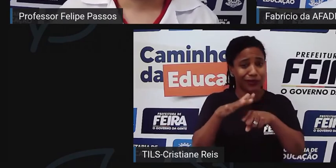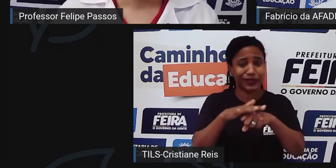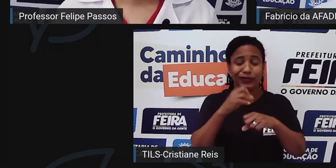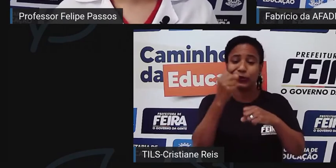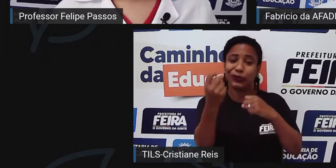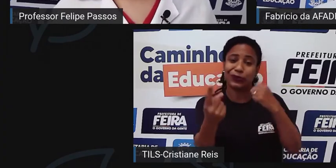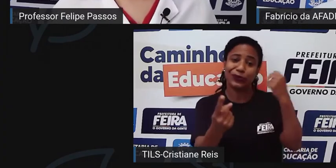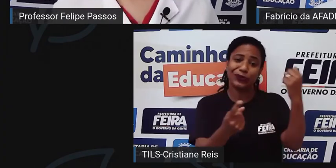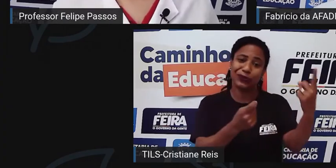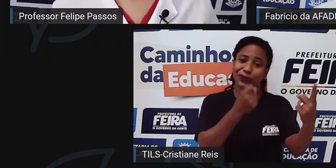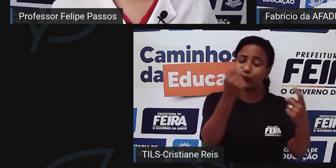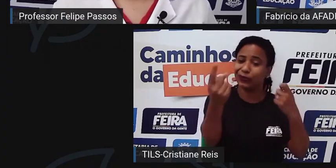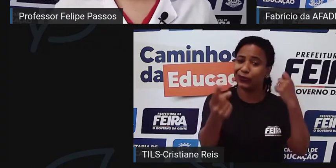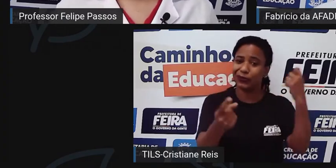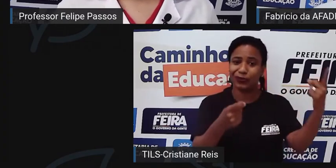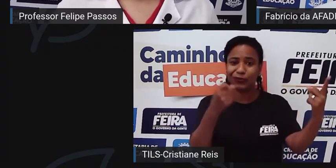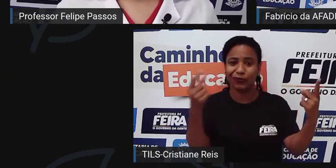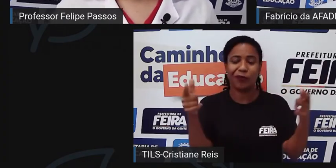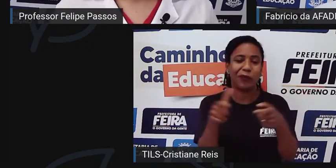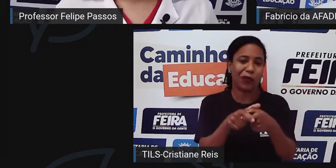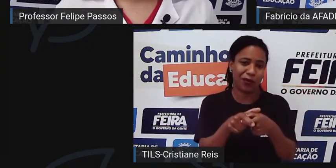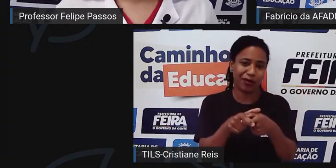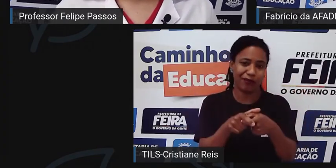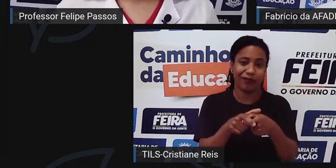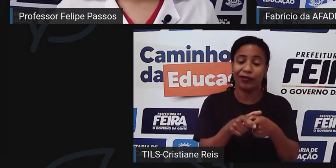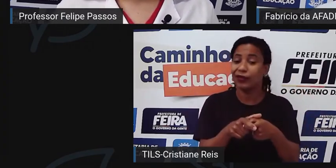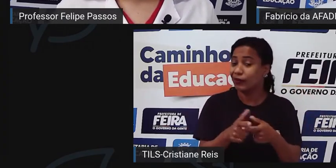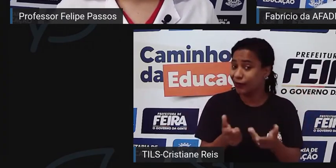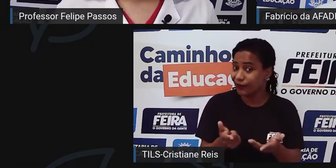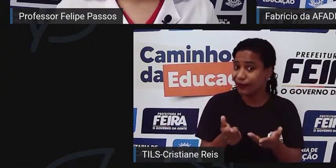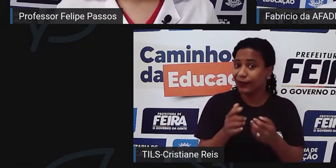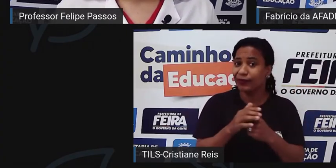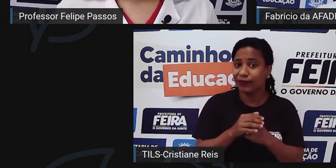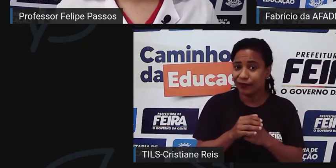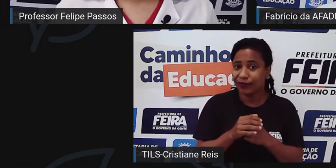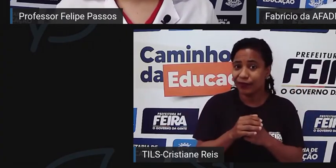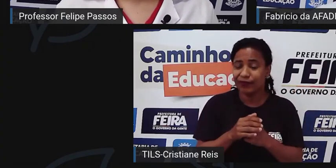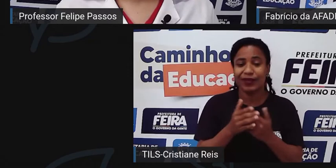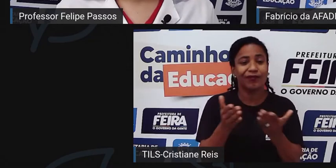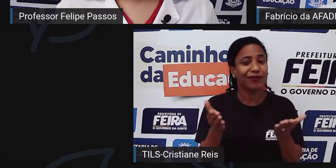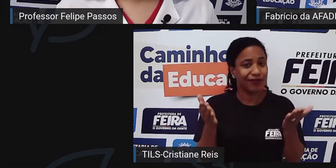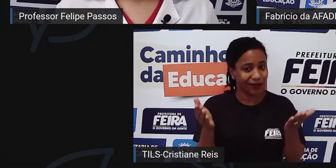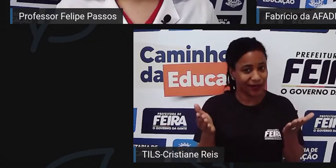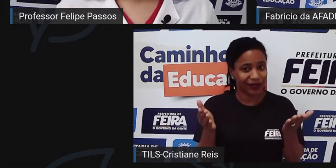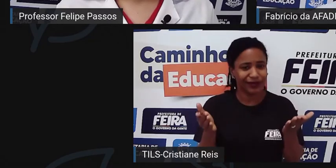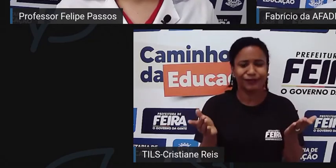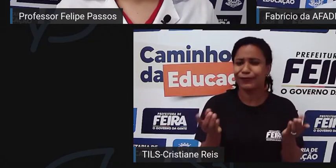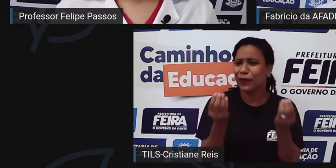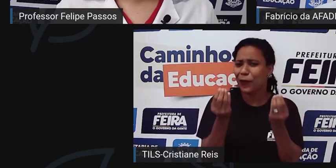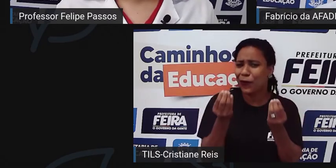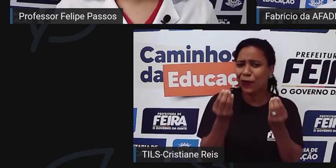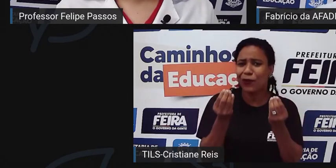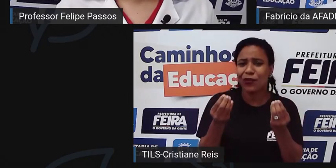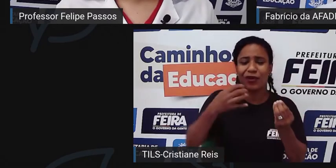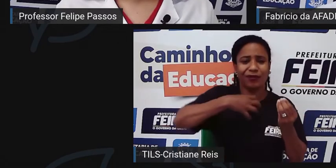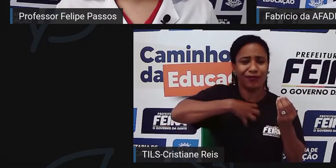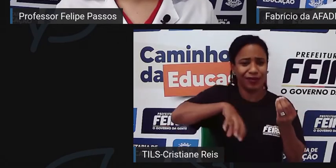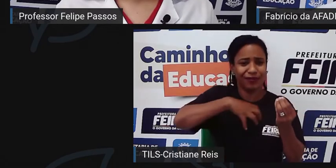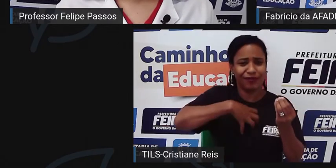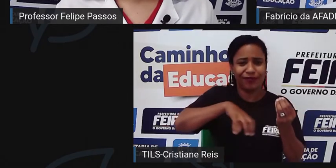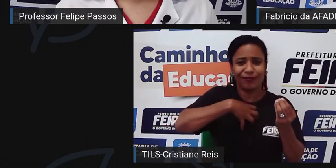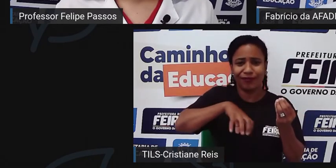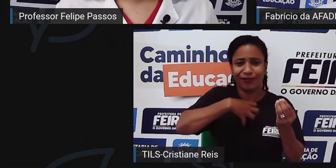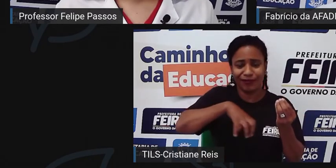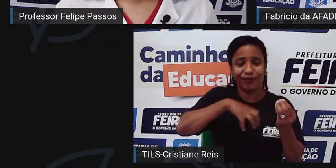Ela não tem pessoas, tem poucas pessoas. E dá para você ver que é uma contradição, que na Bahia, como você mesmo